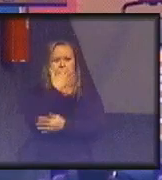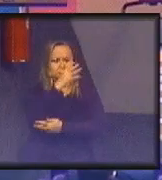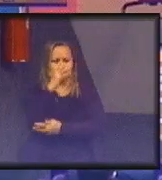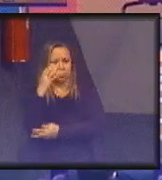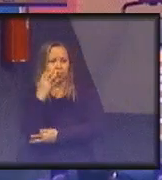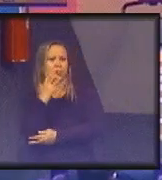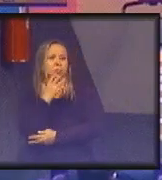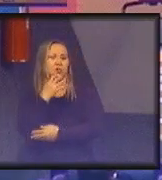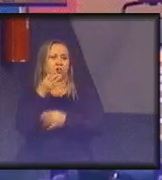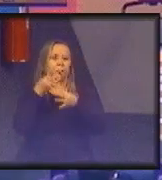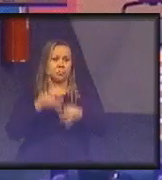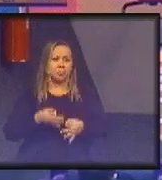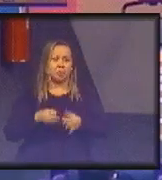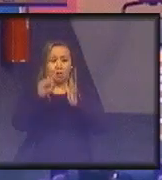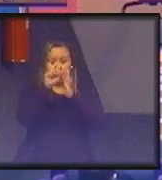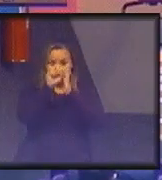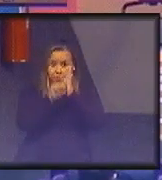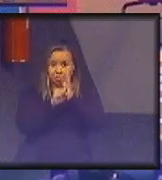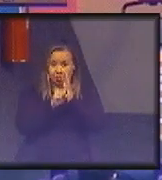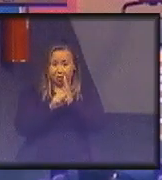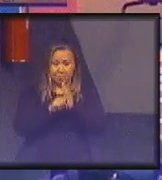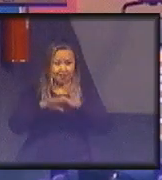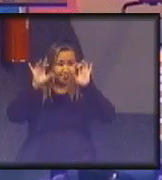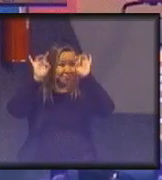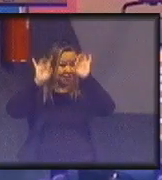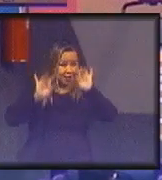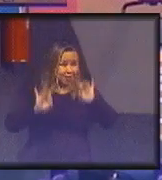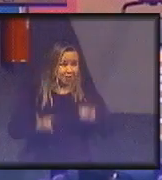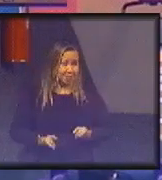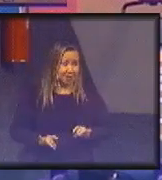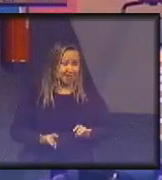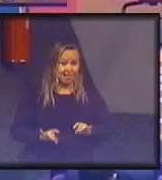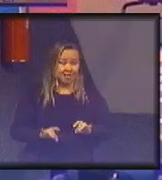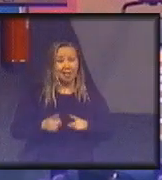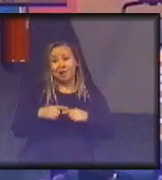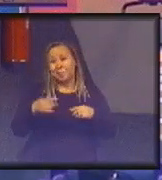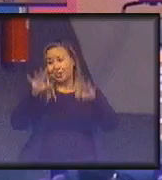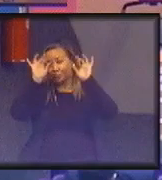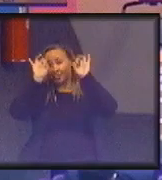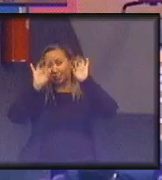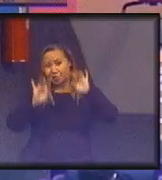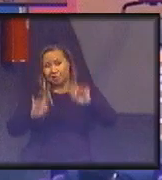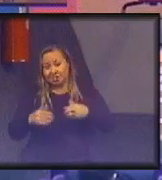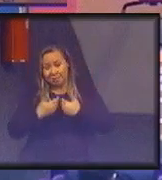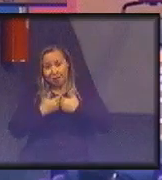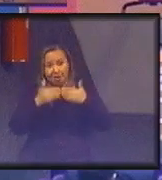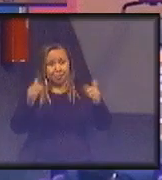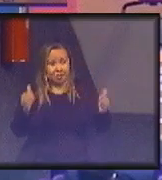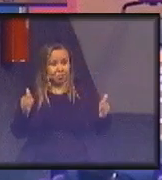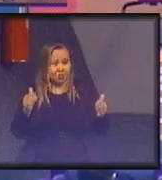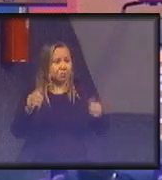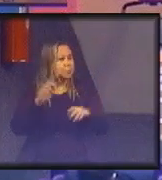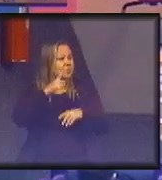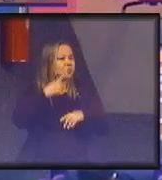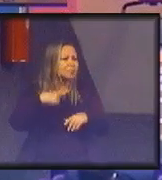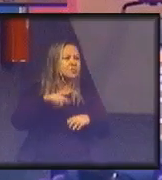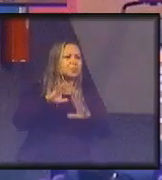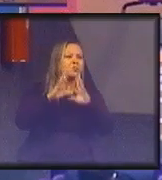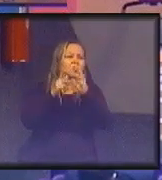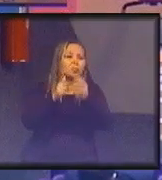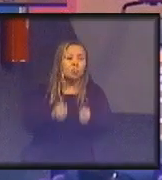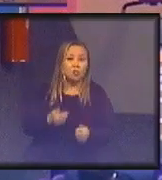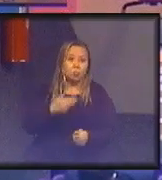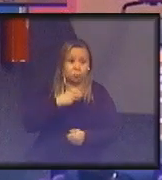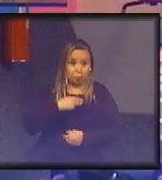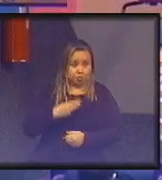elas simbolicamente são sensacionais, mas o sensacional foi a abertura em que todos os ministros que